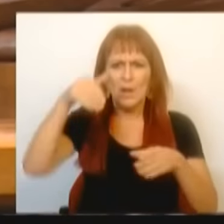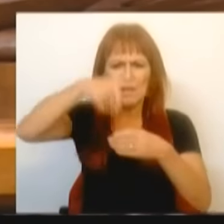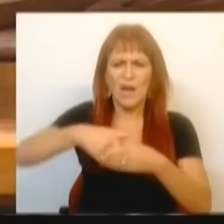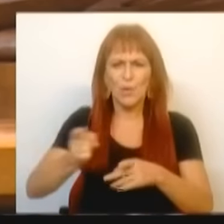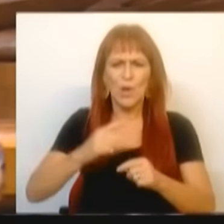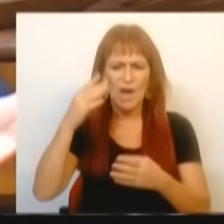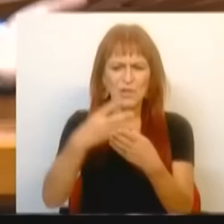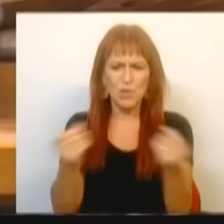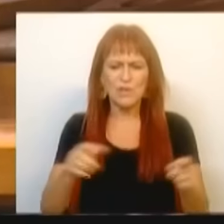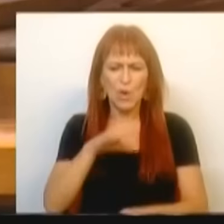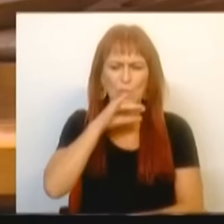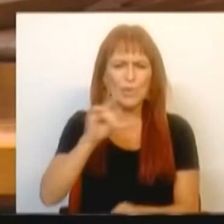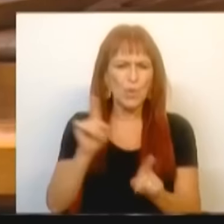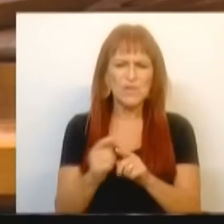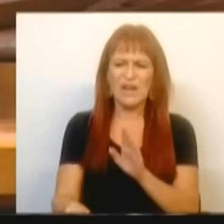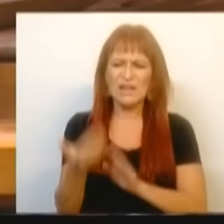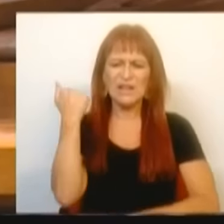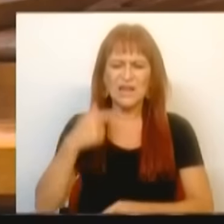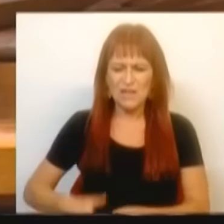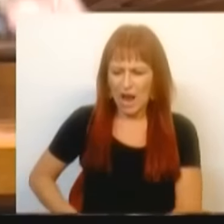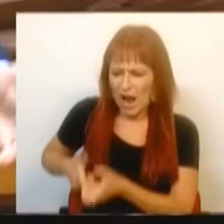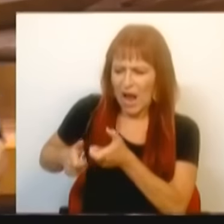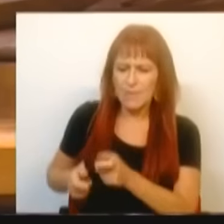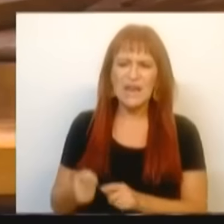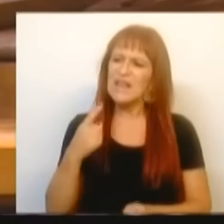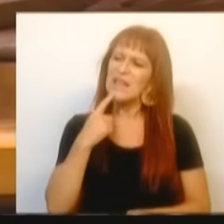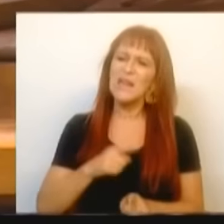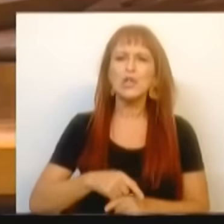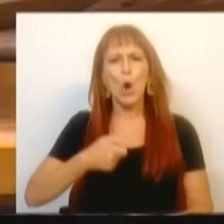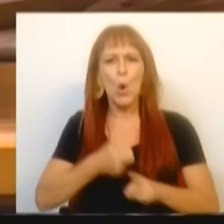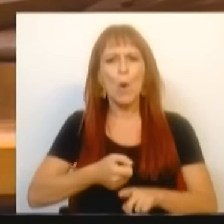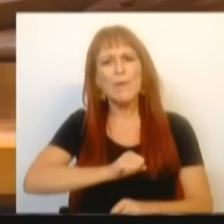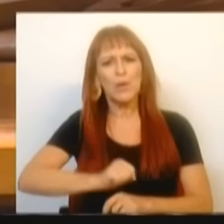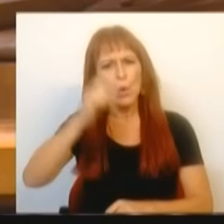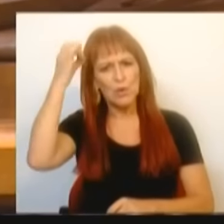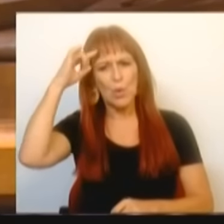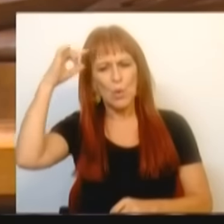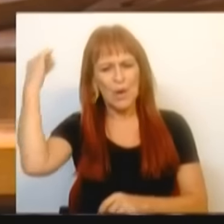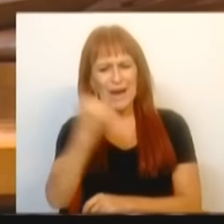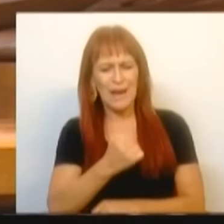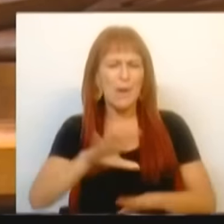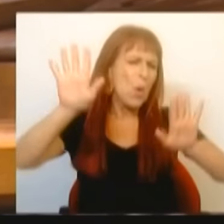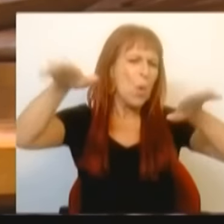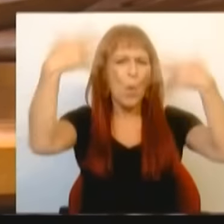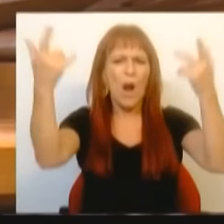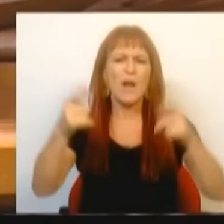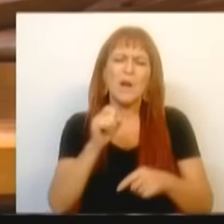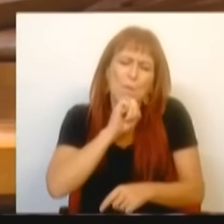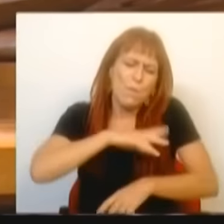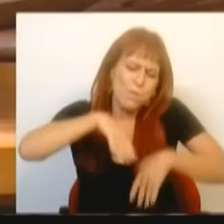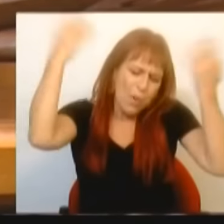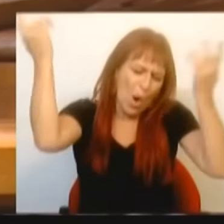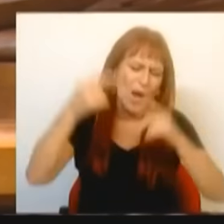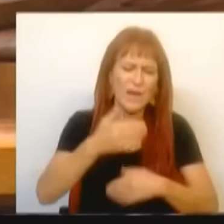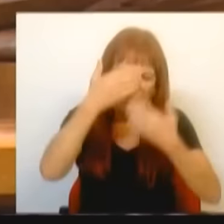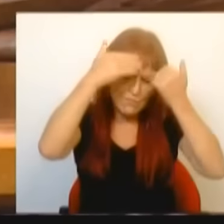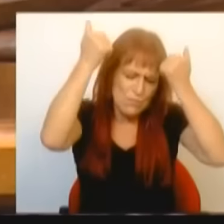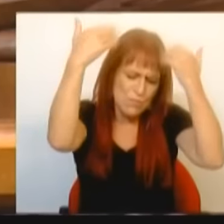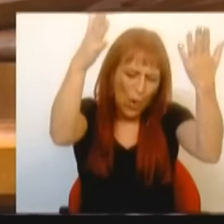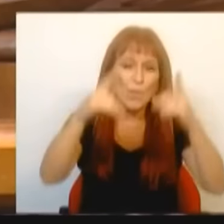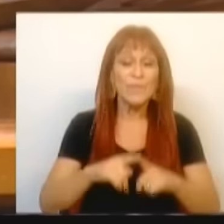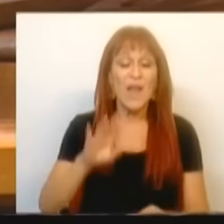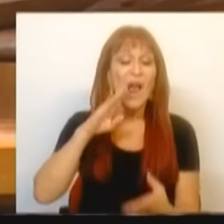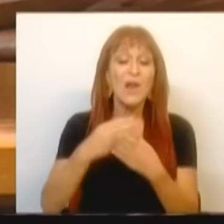solução para a Polícia não é tirar-lhes as armas e dizerem para combater o crime de uma forma qualquer, como puderem ou como entenderem. A